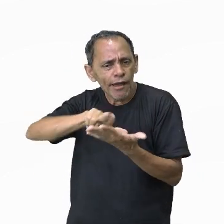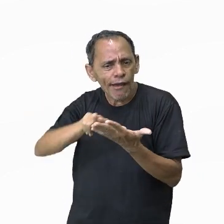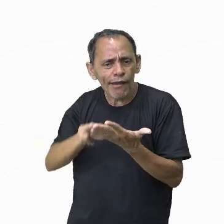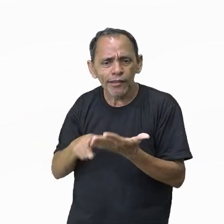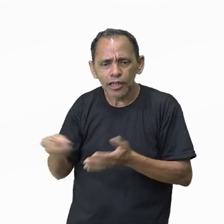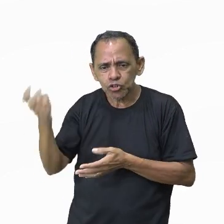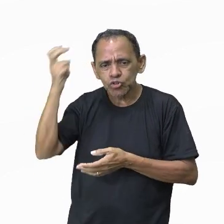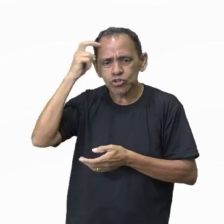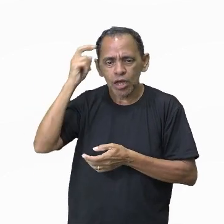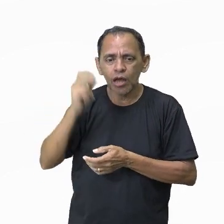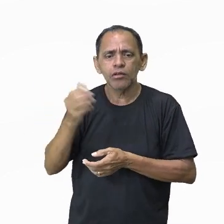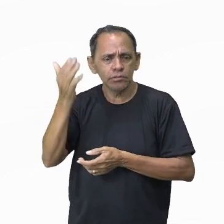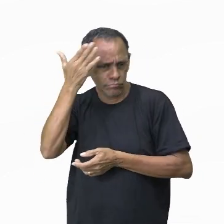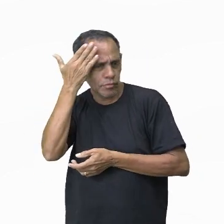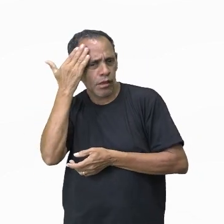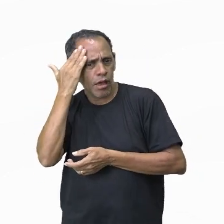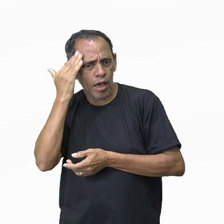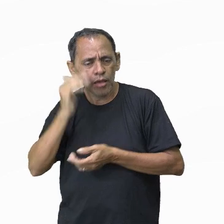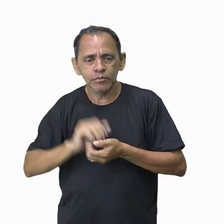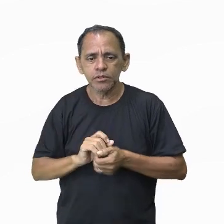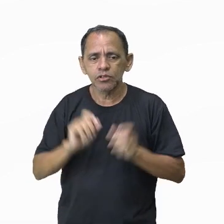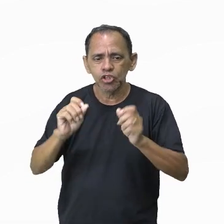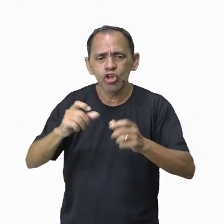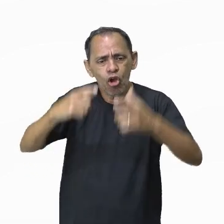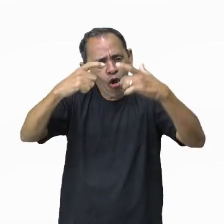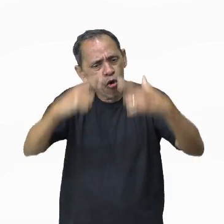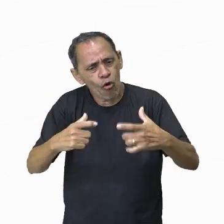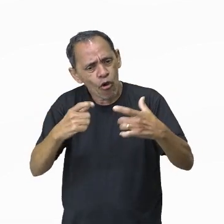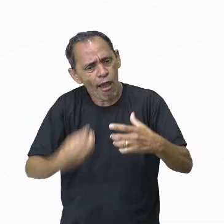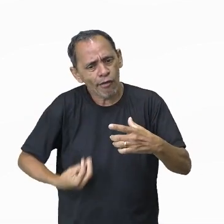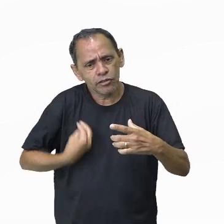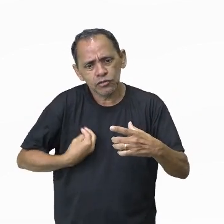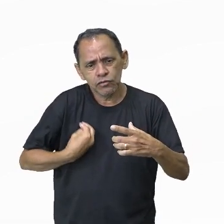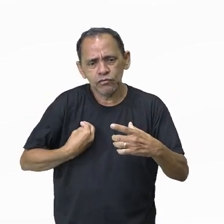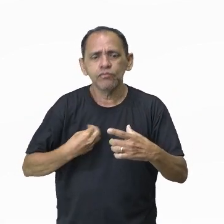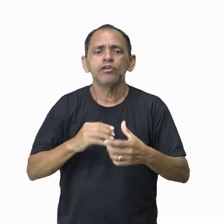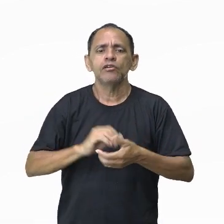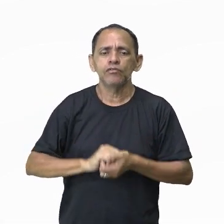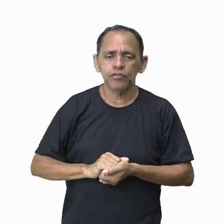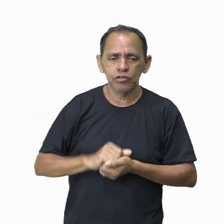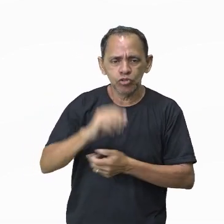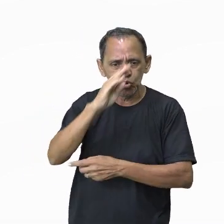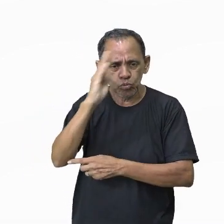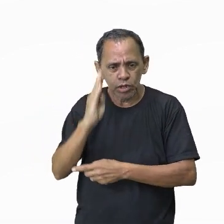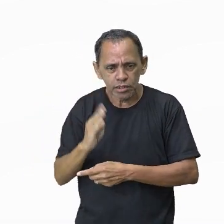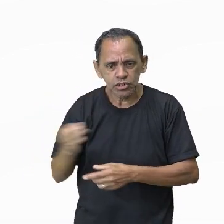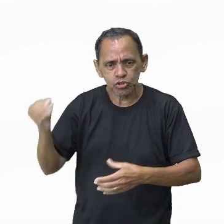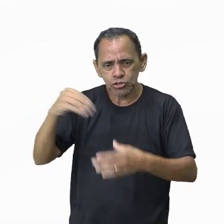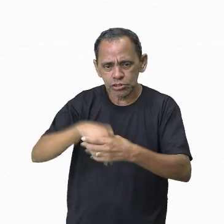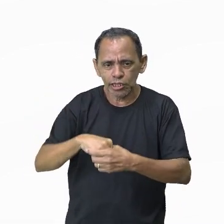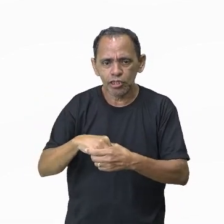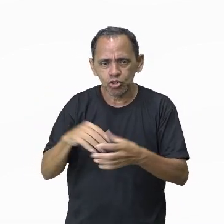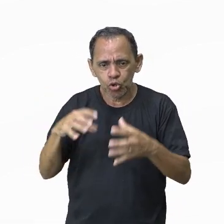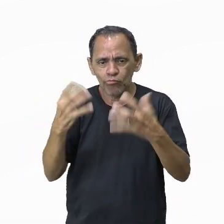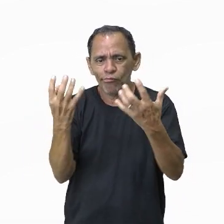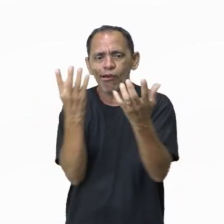O lugar onde vivo e a diversidade brasileira? Você sabe o que é interculturalidade?